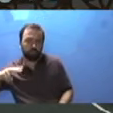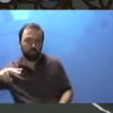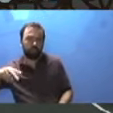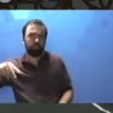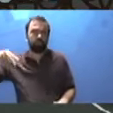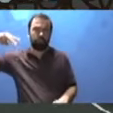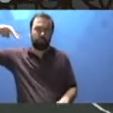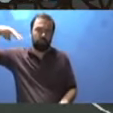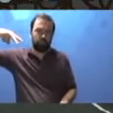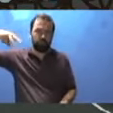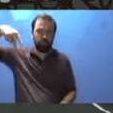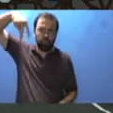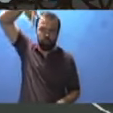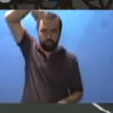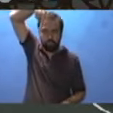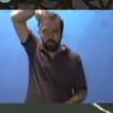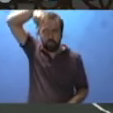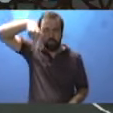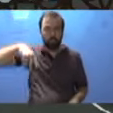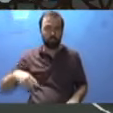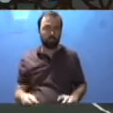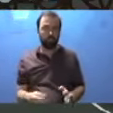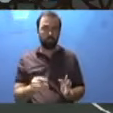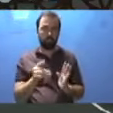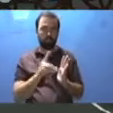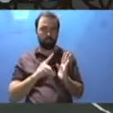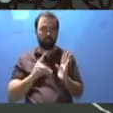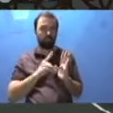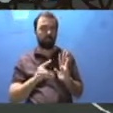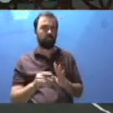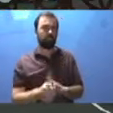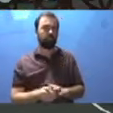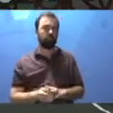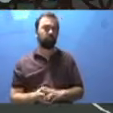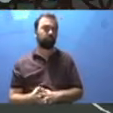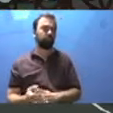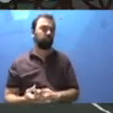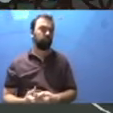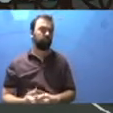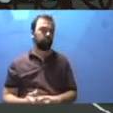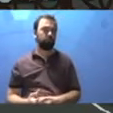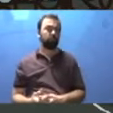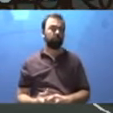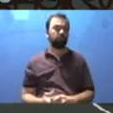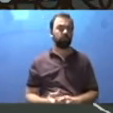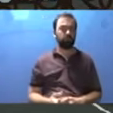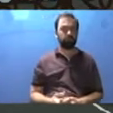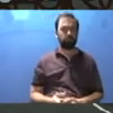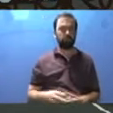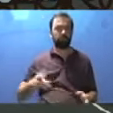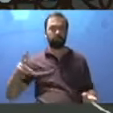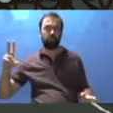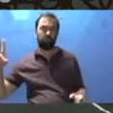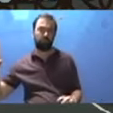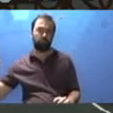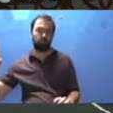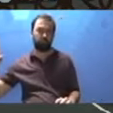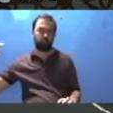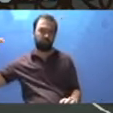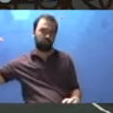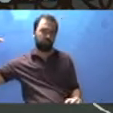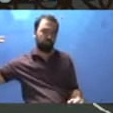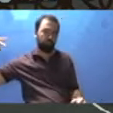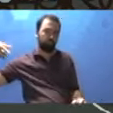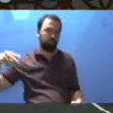vendo olhando do baixo. E olha do alto, não tão alto, e de mais longe.